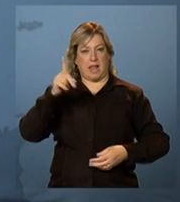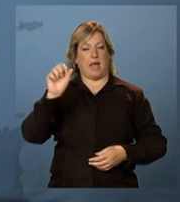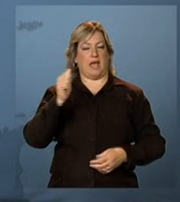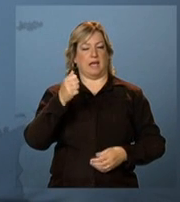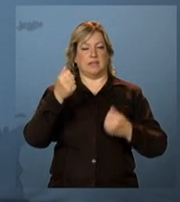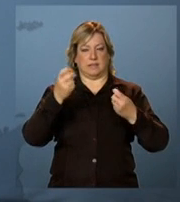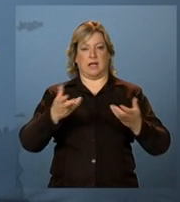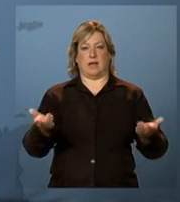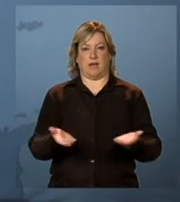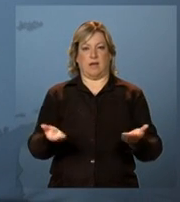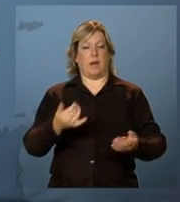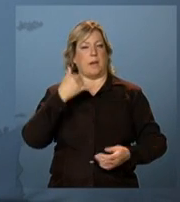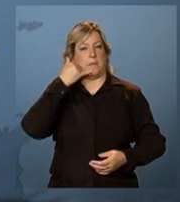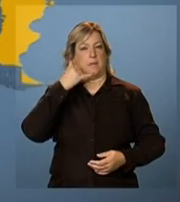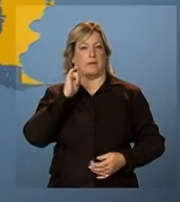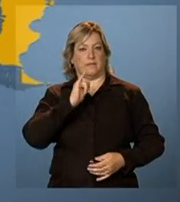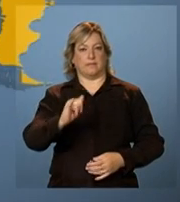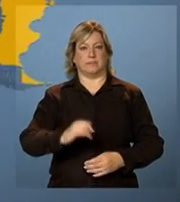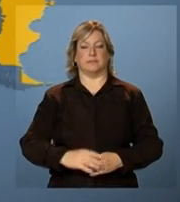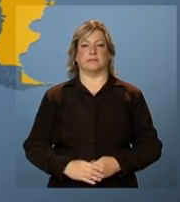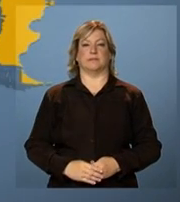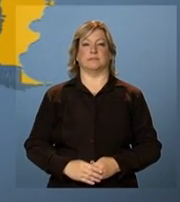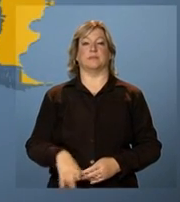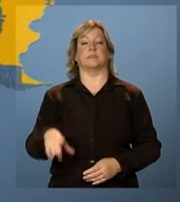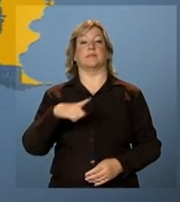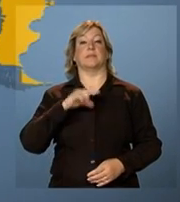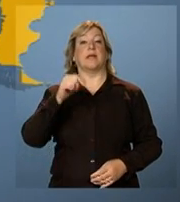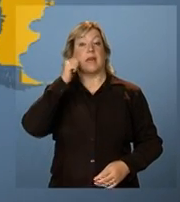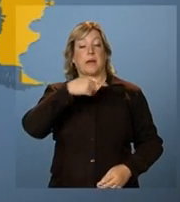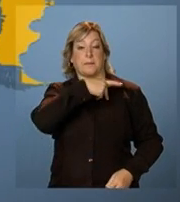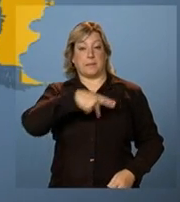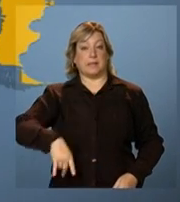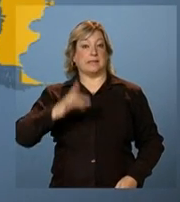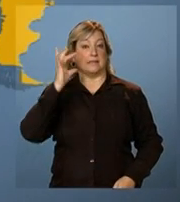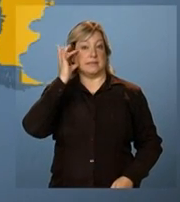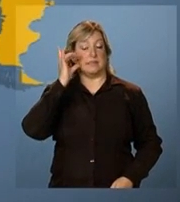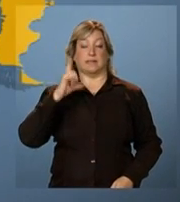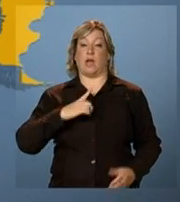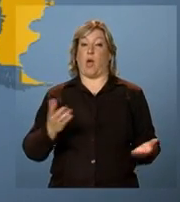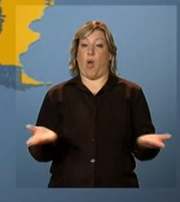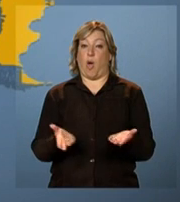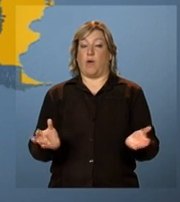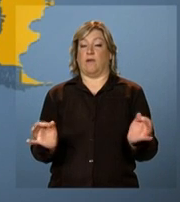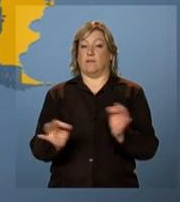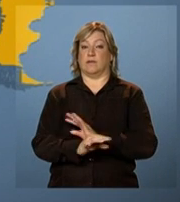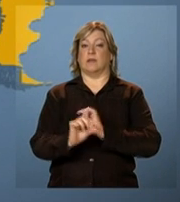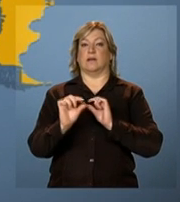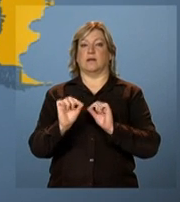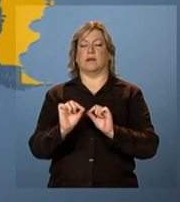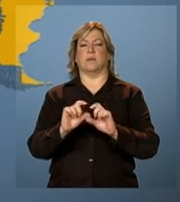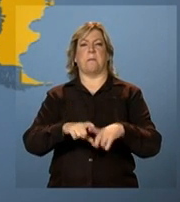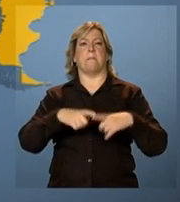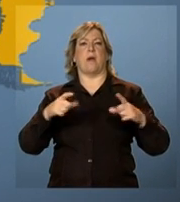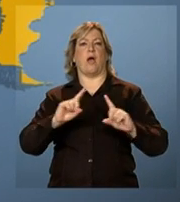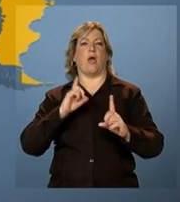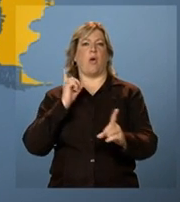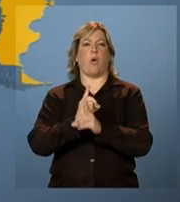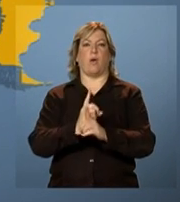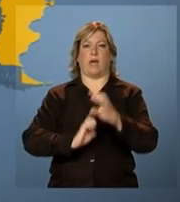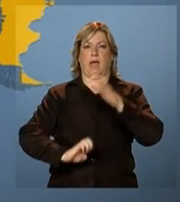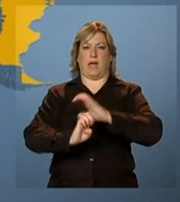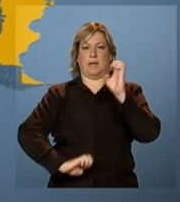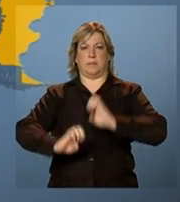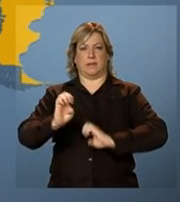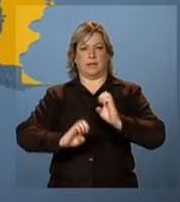informações por telefone. A presidenta Dilma Rousseff encerra hoje o maior encontro empresarial da Argentina.